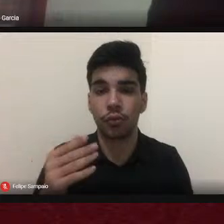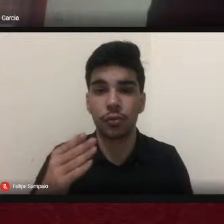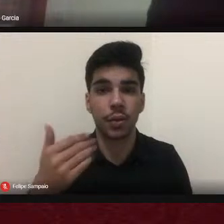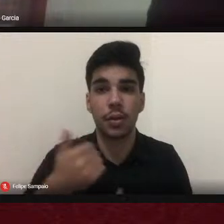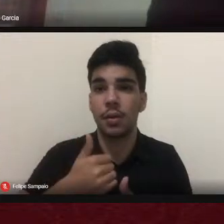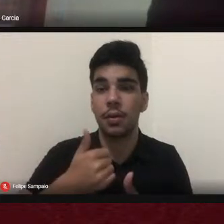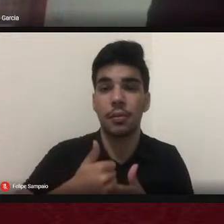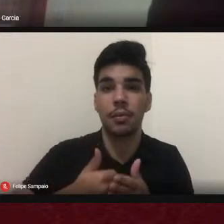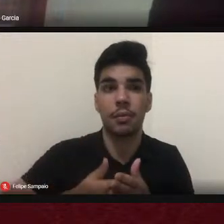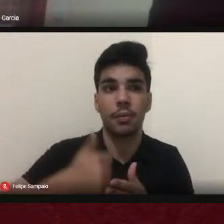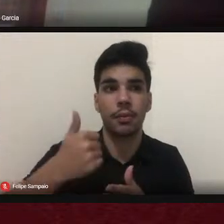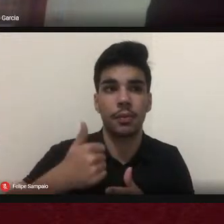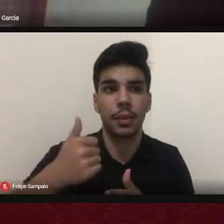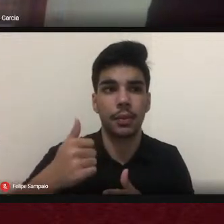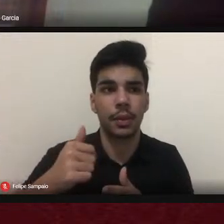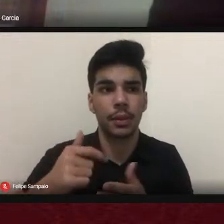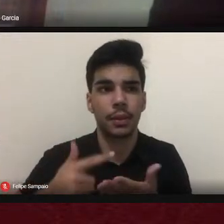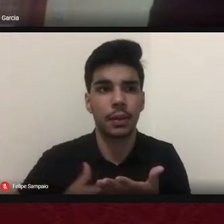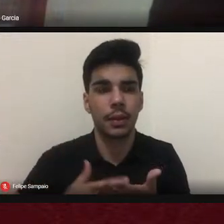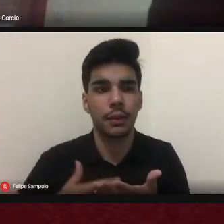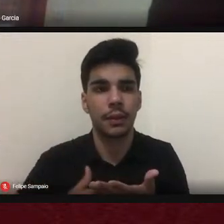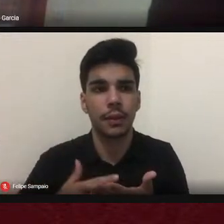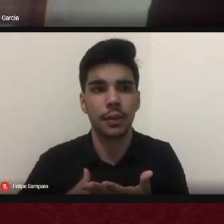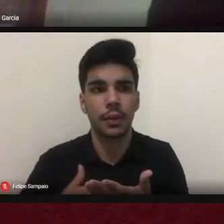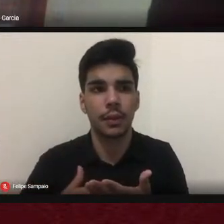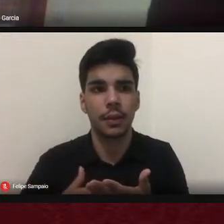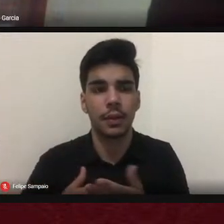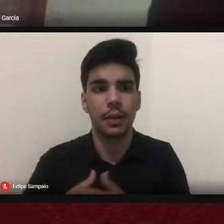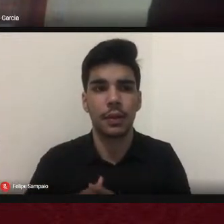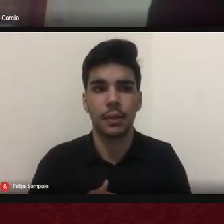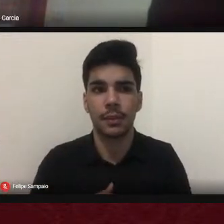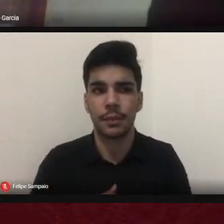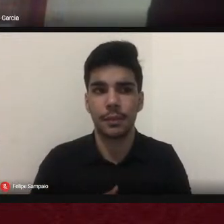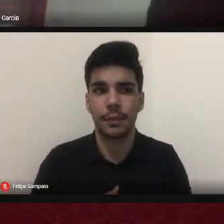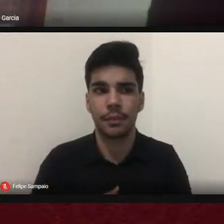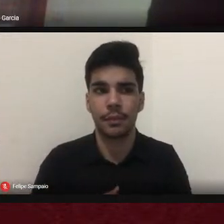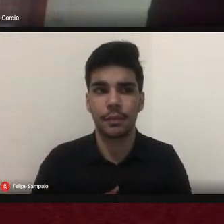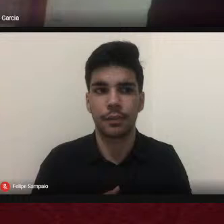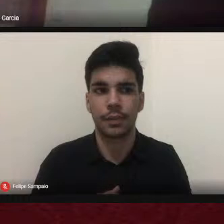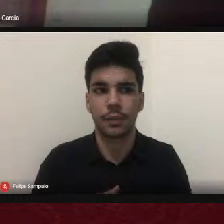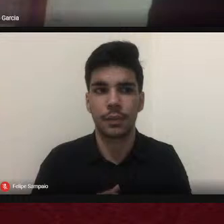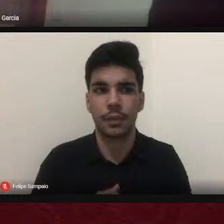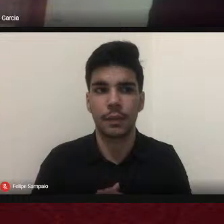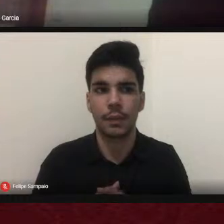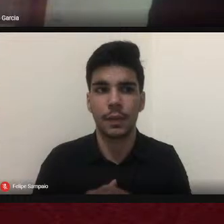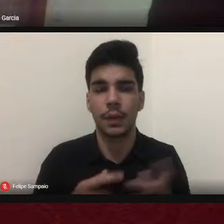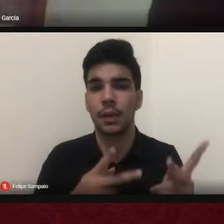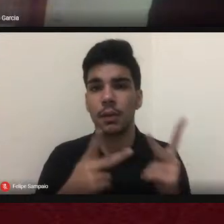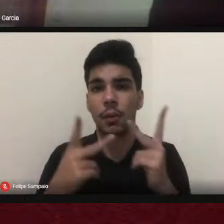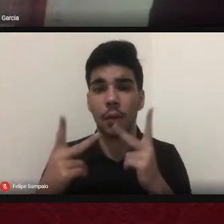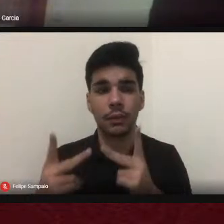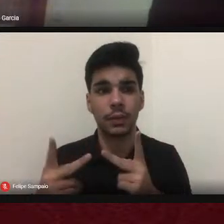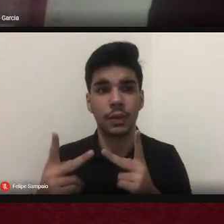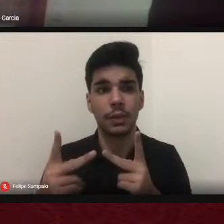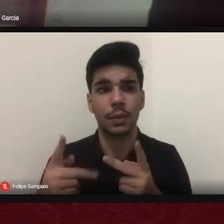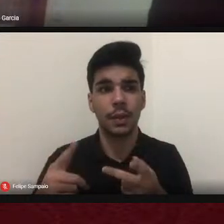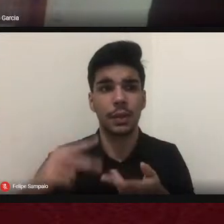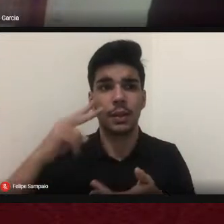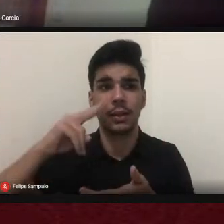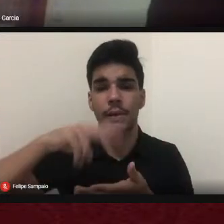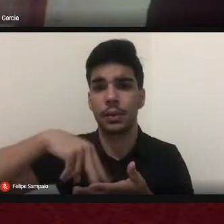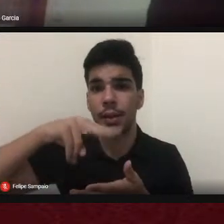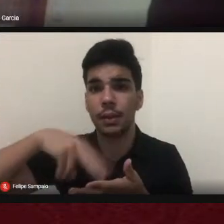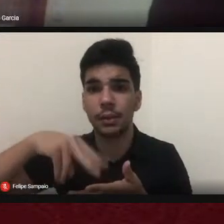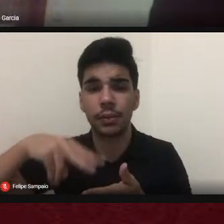Brasil o título em primeiro lugar eu preciso dizer isso o título é um convite a leitura e uma provocação obviamente não é não é a